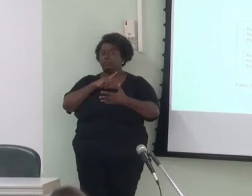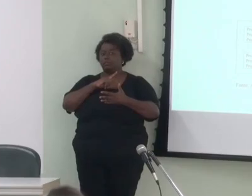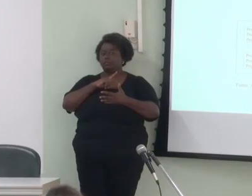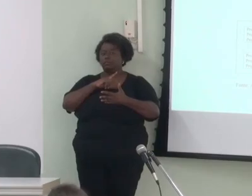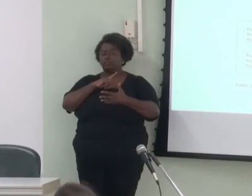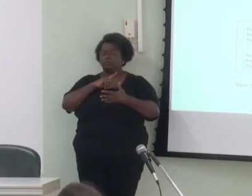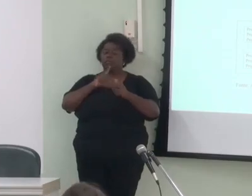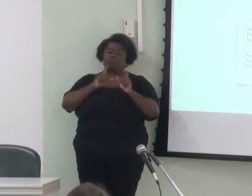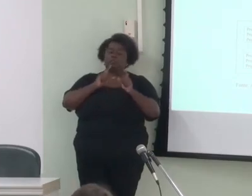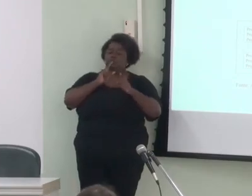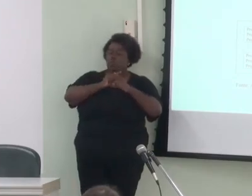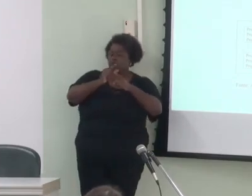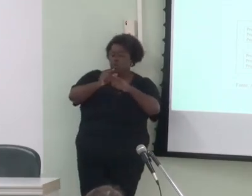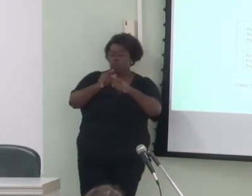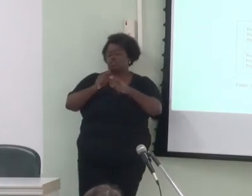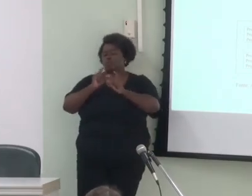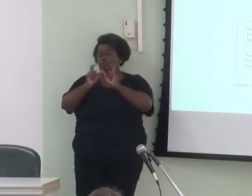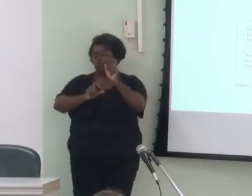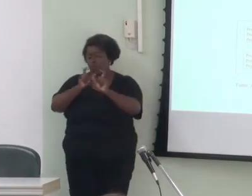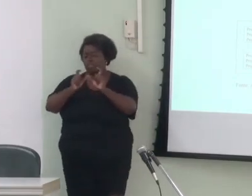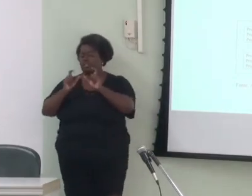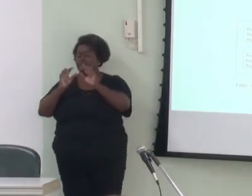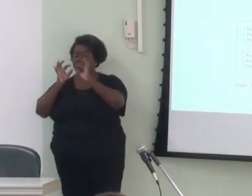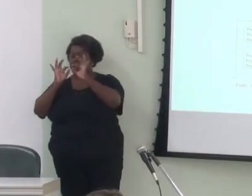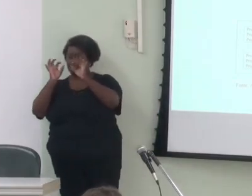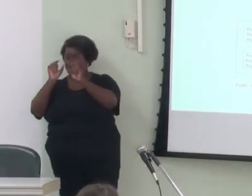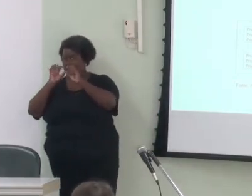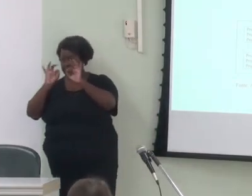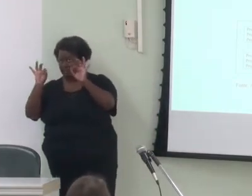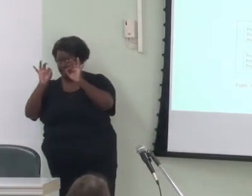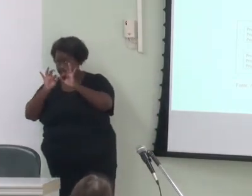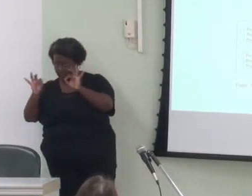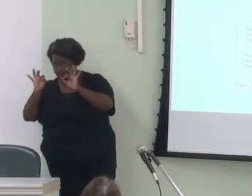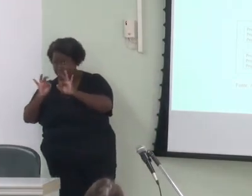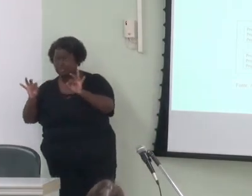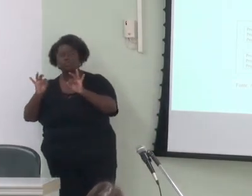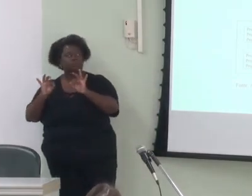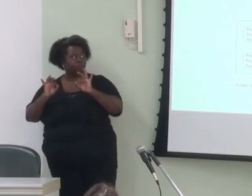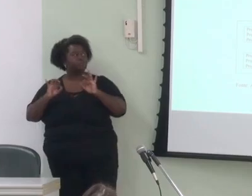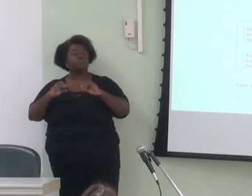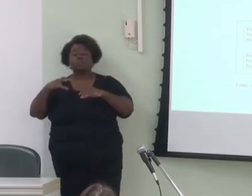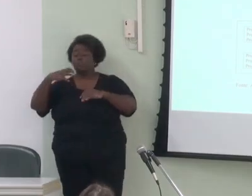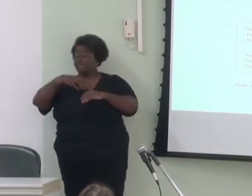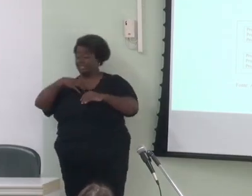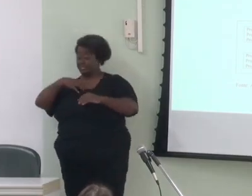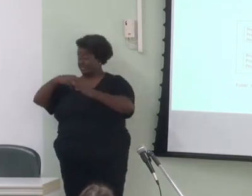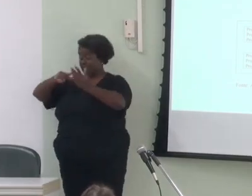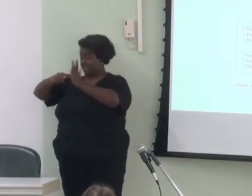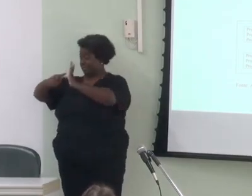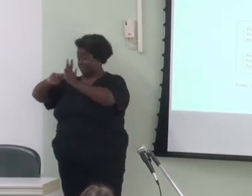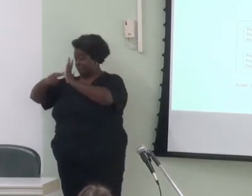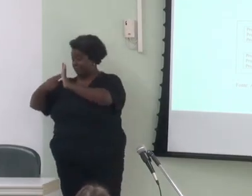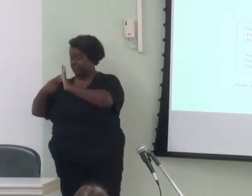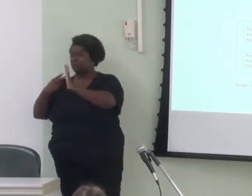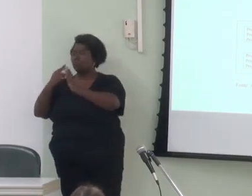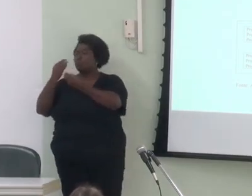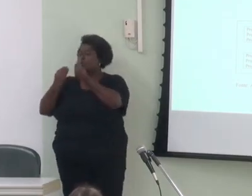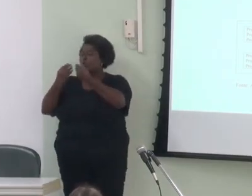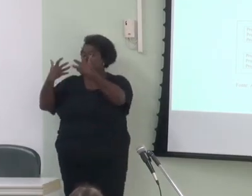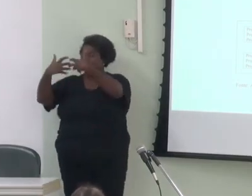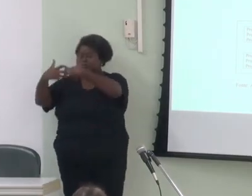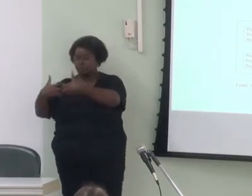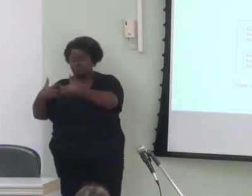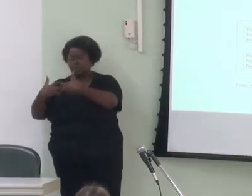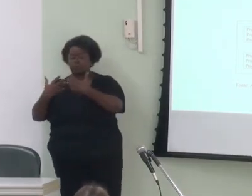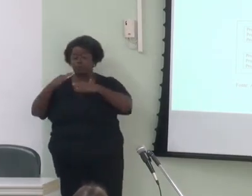fonológicas morfológicas e sintáticas e no plano do significado todas as propriedades convencionalizadas de sua função As